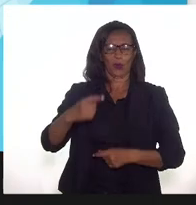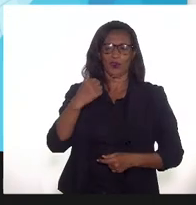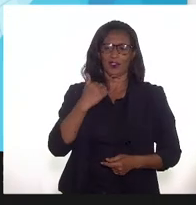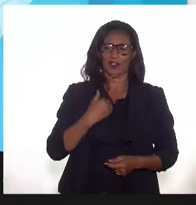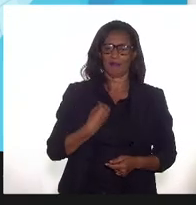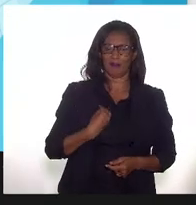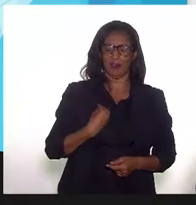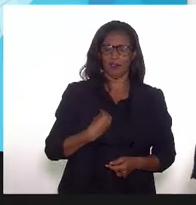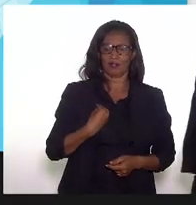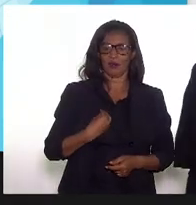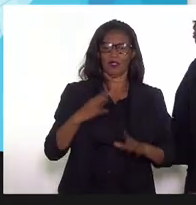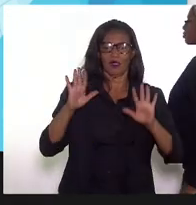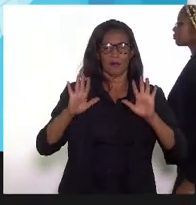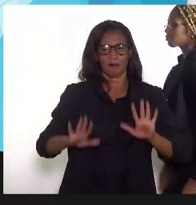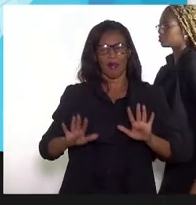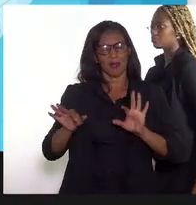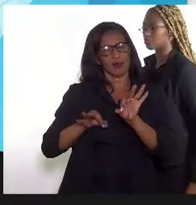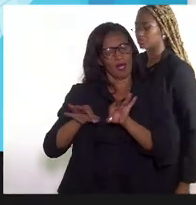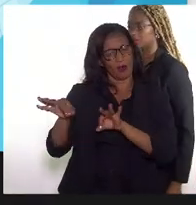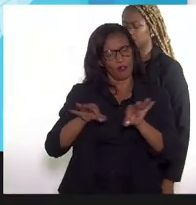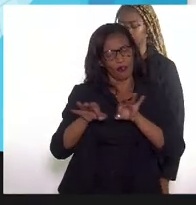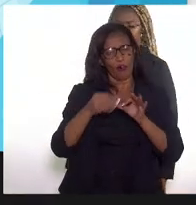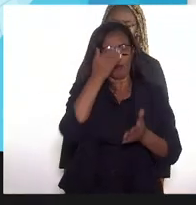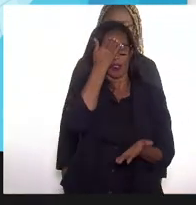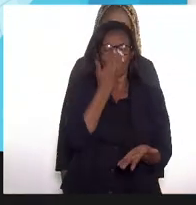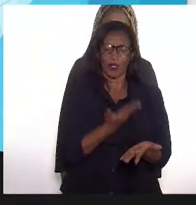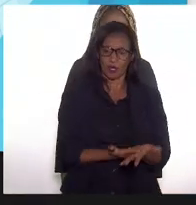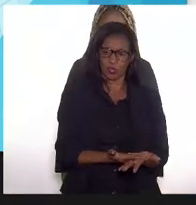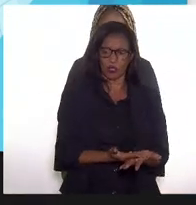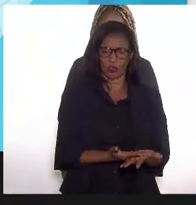mas é a forma que eu acredito